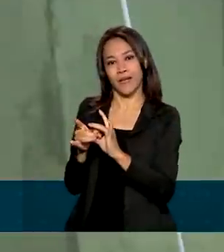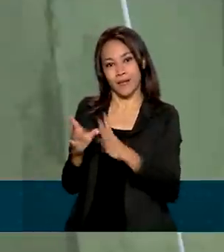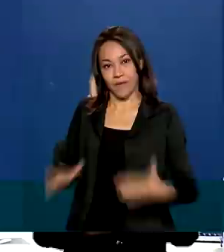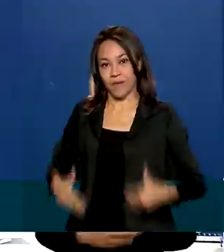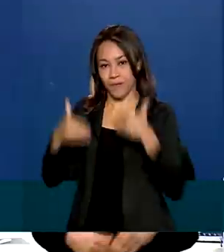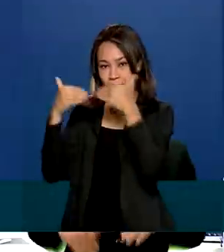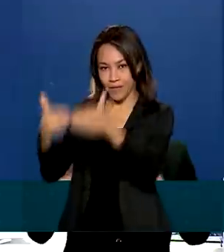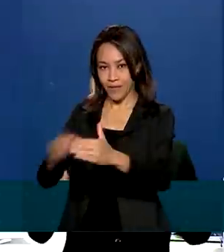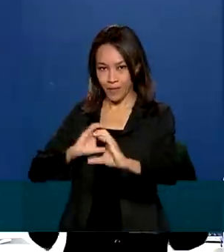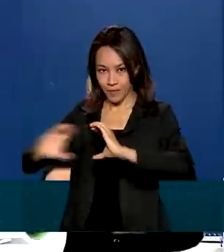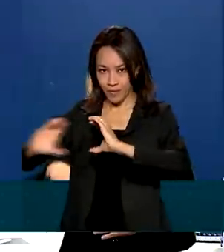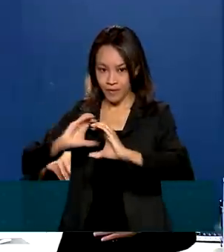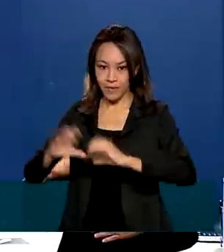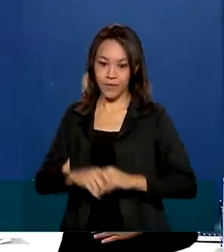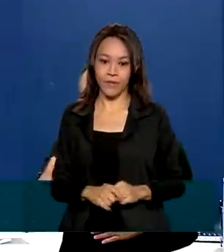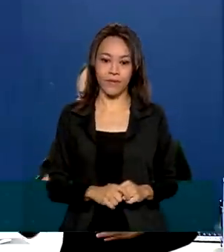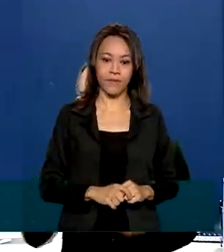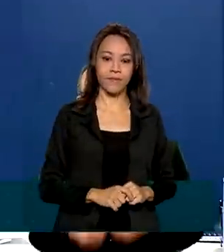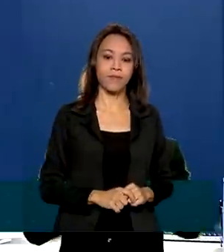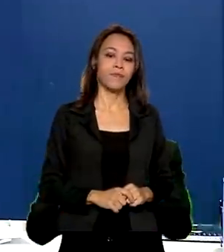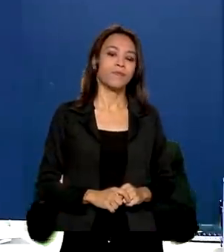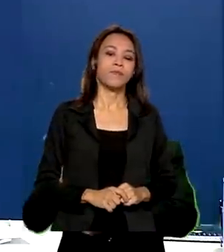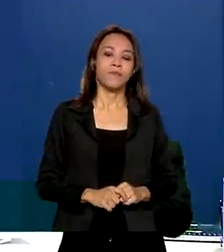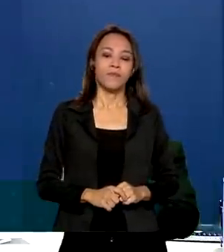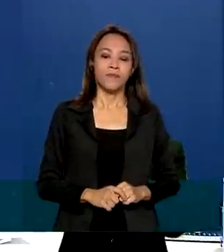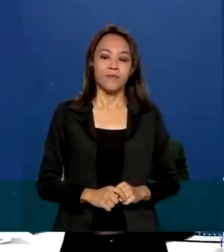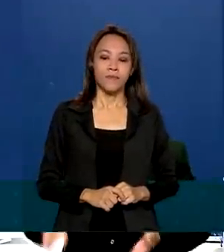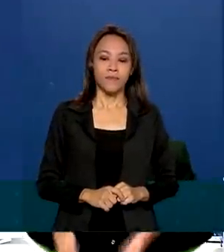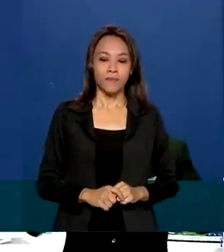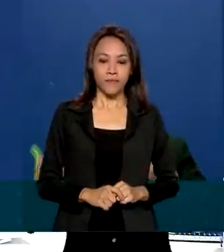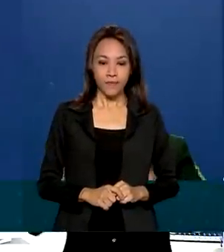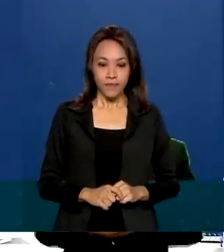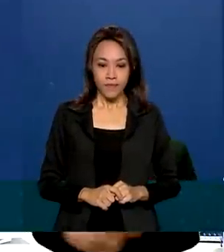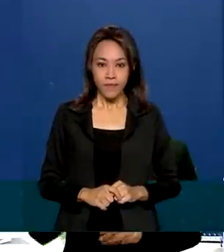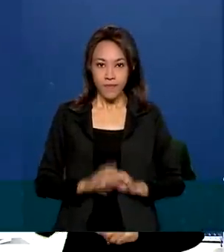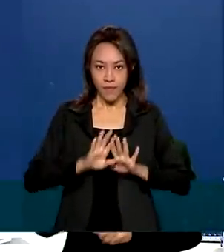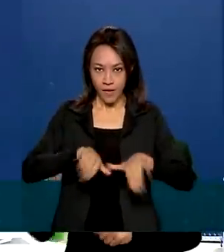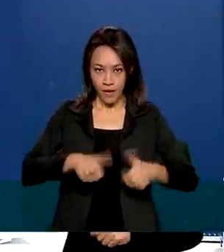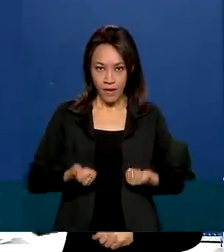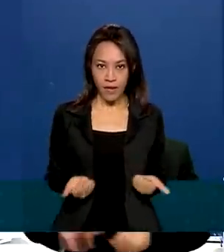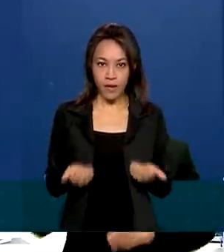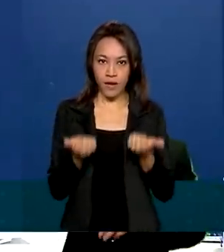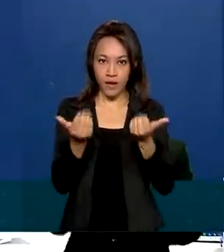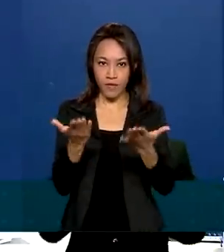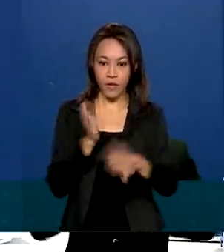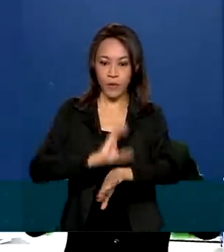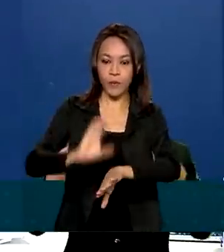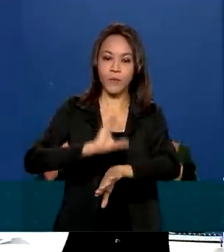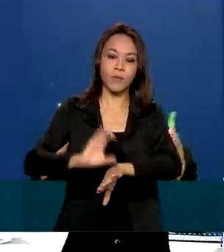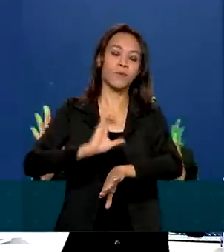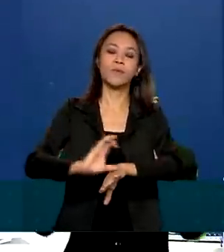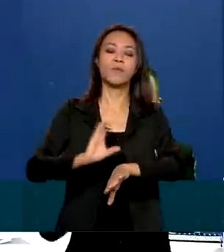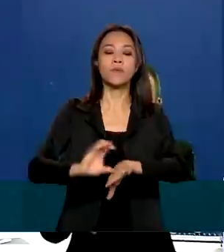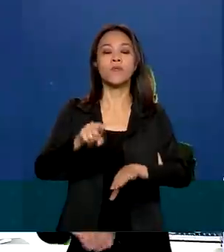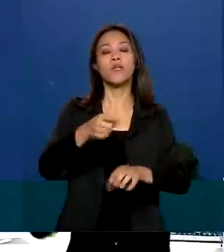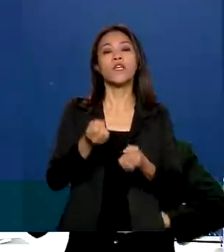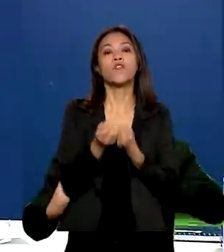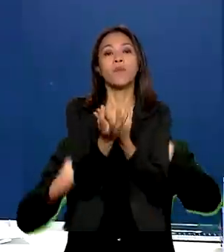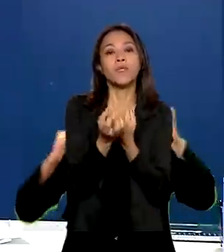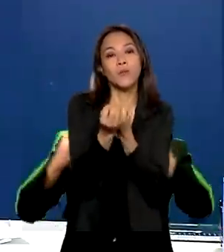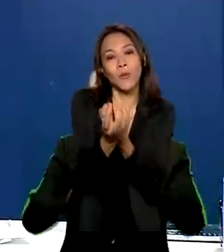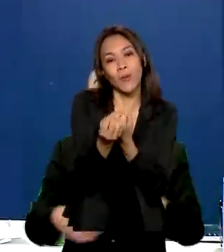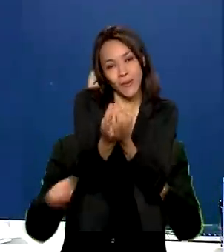Vai ofertar cursos que promovam o uso de tecnologias digitais no processo educacional e formação